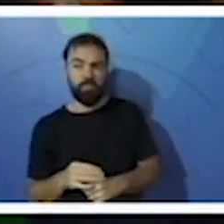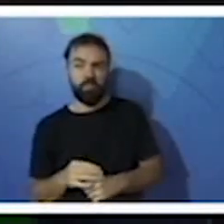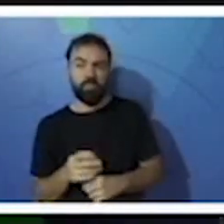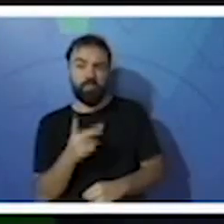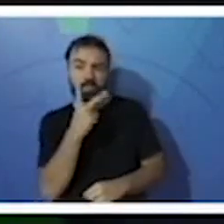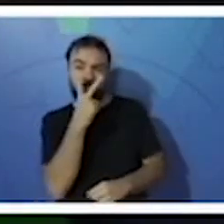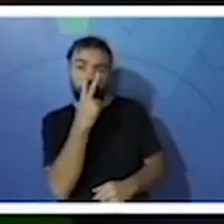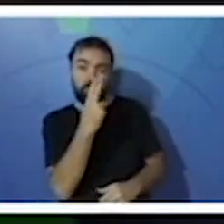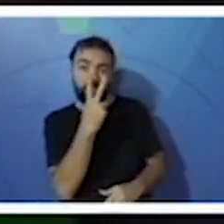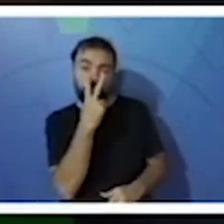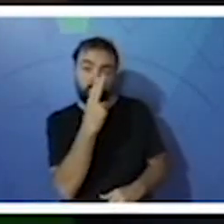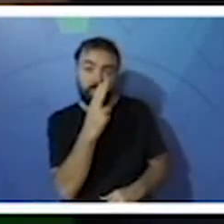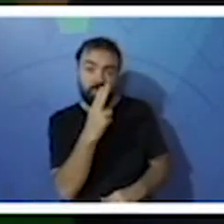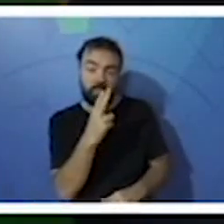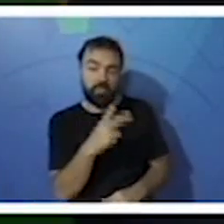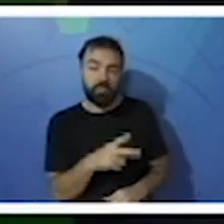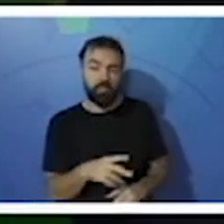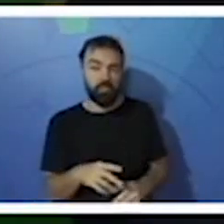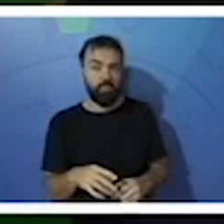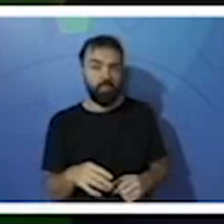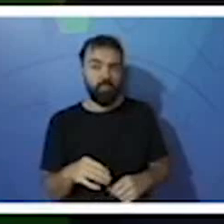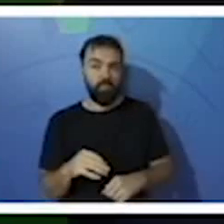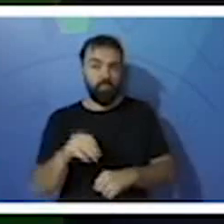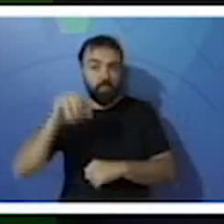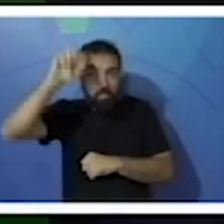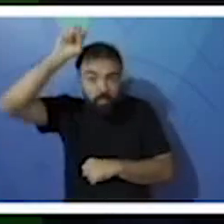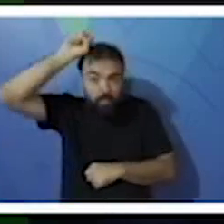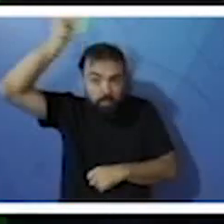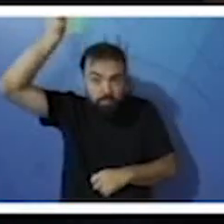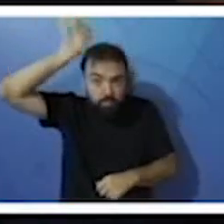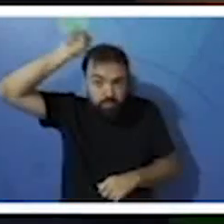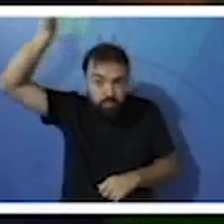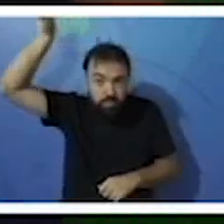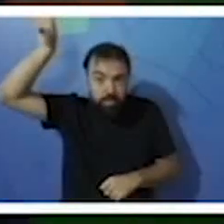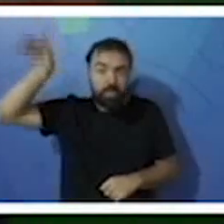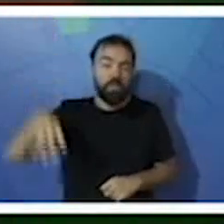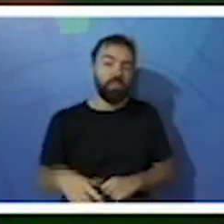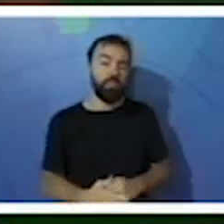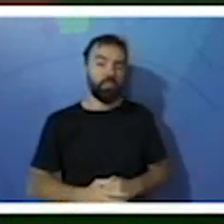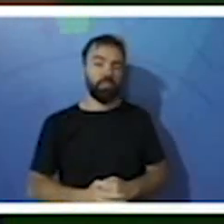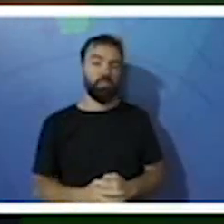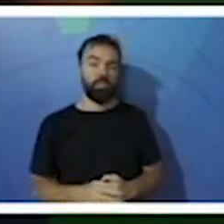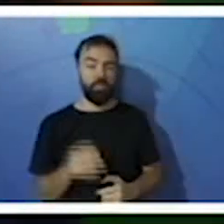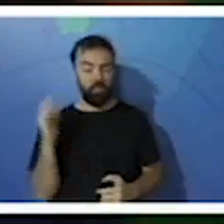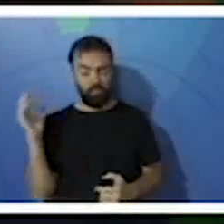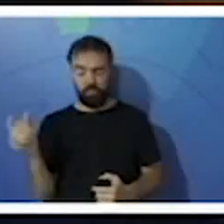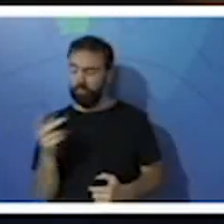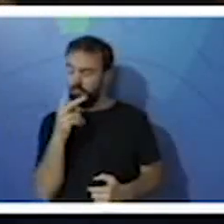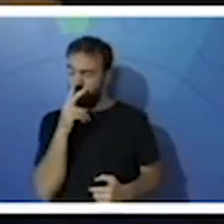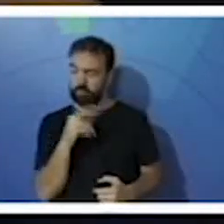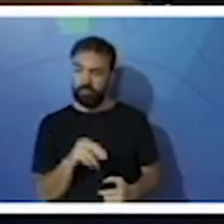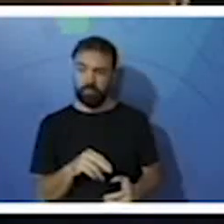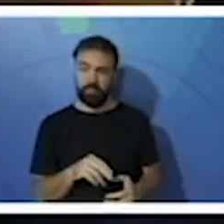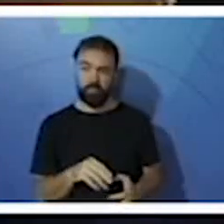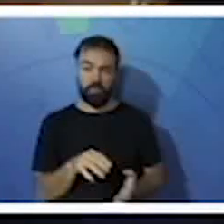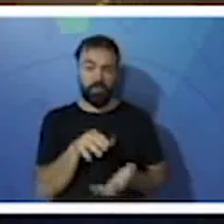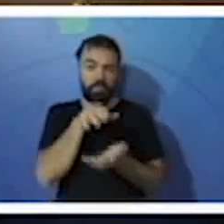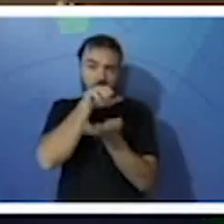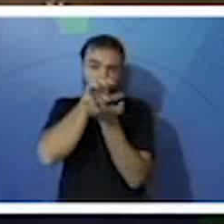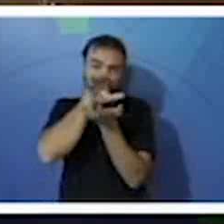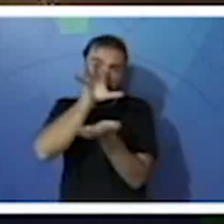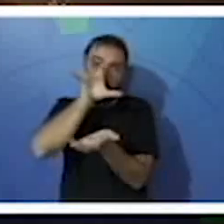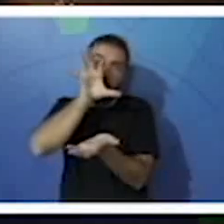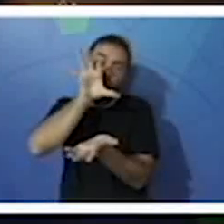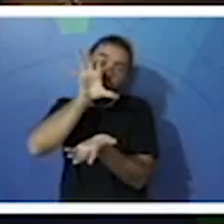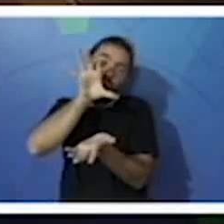parecida com as grandes baleias. O flamingo, assim como elas, abre a boca,